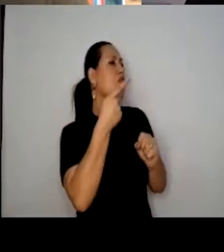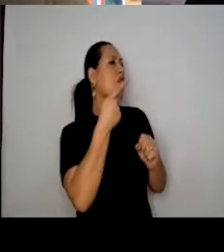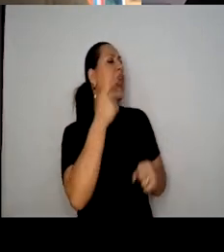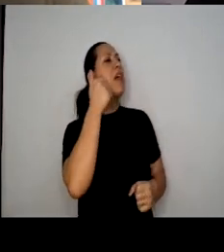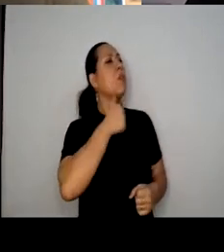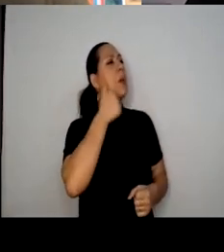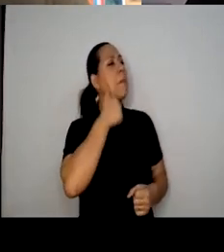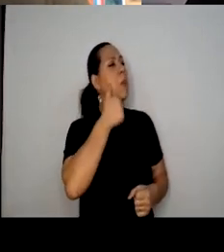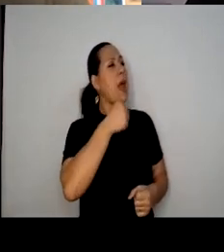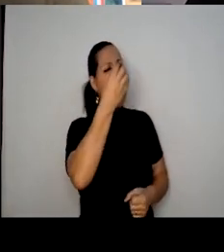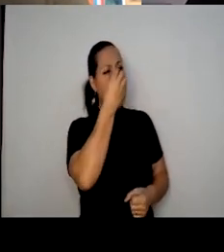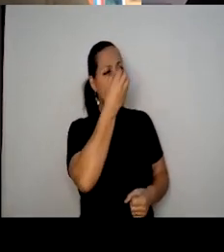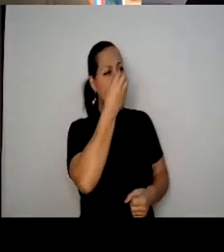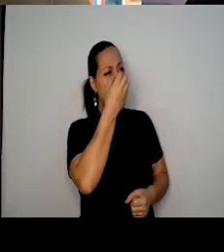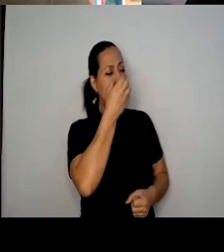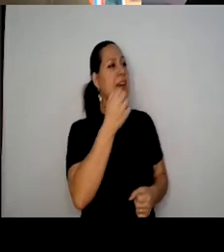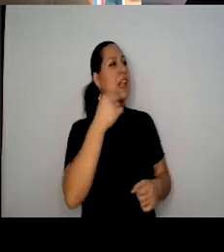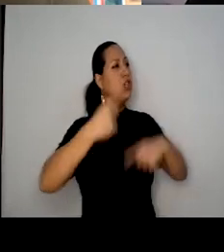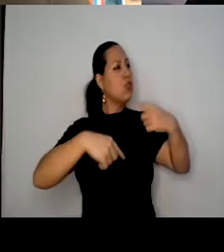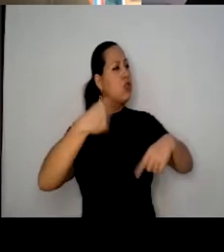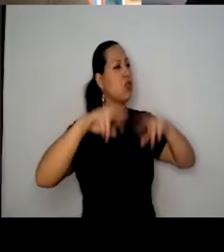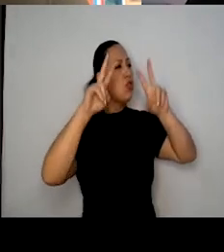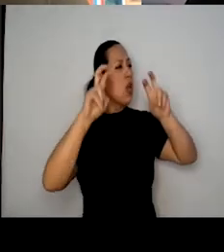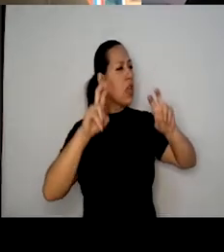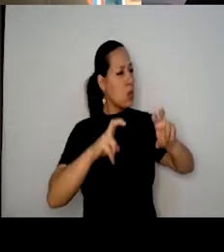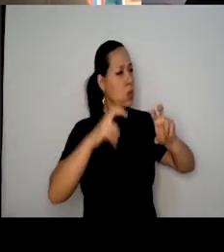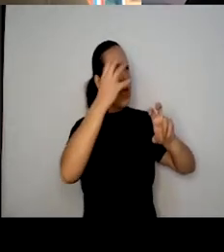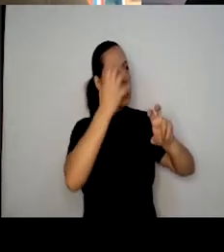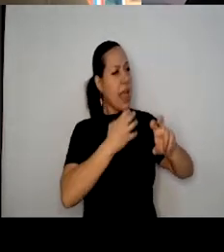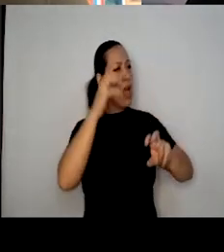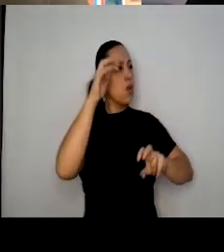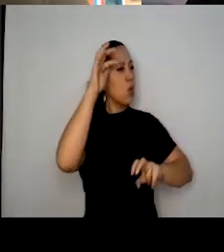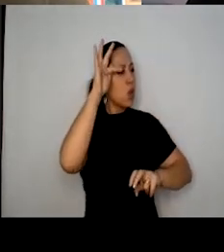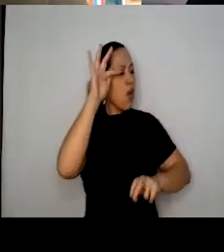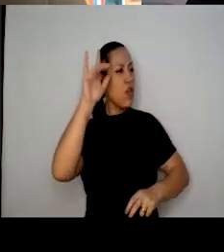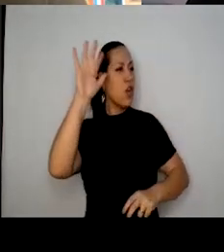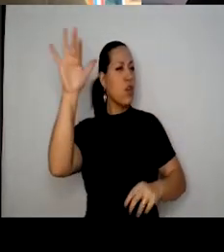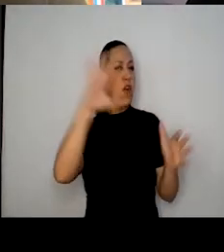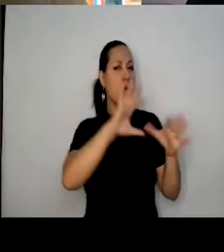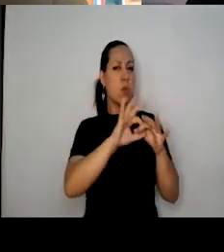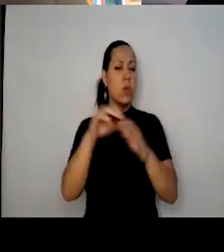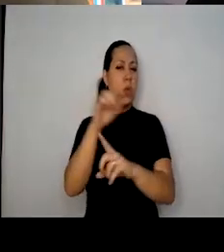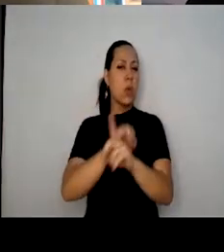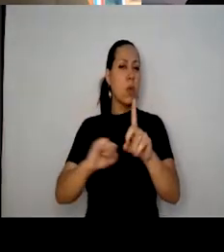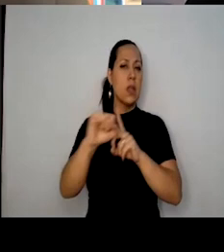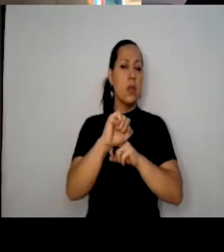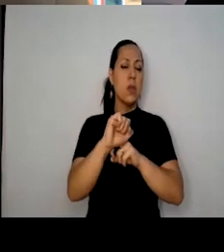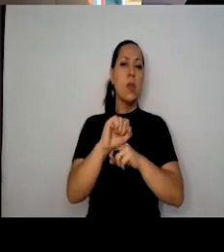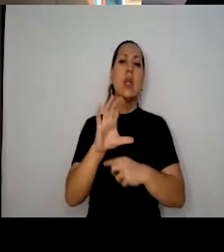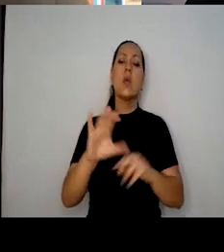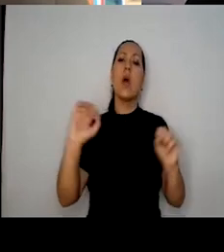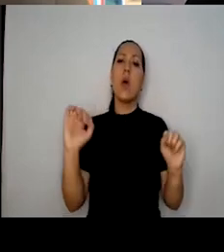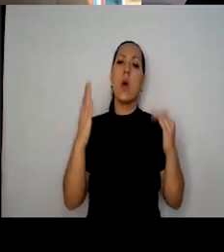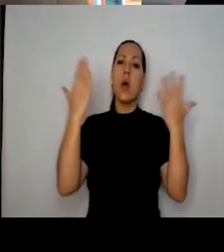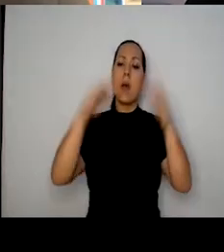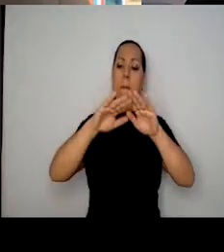palhaças, discutindo assuntos sérios, filosóficos, sobre o contexto social, como é o caso do espetáculo Mesa de